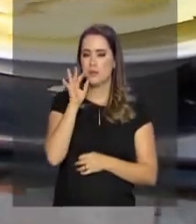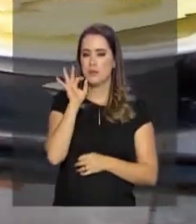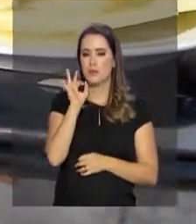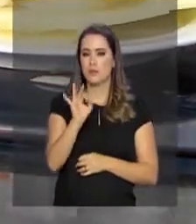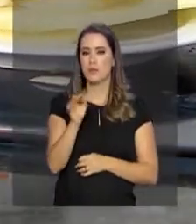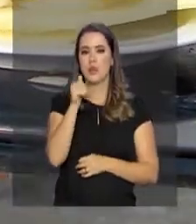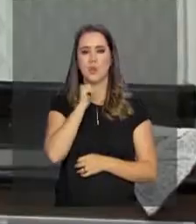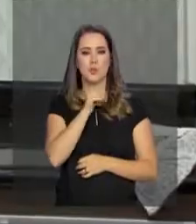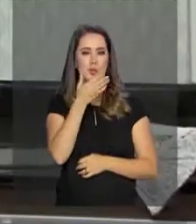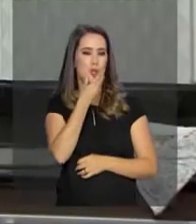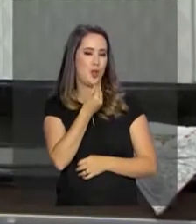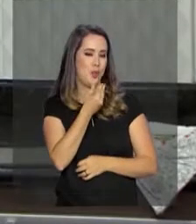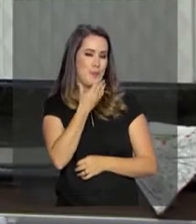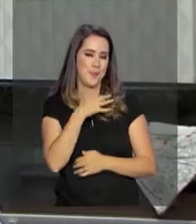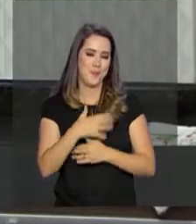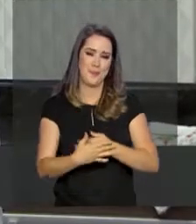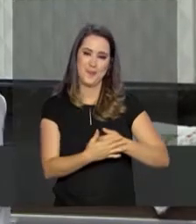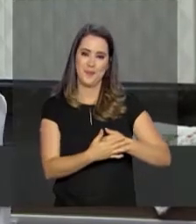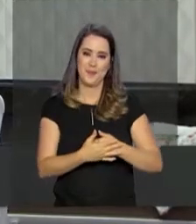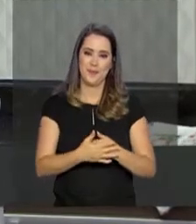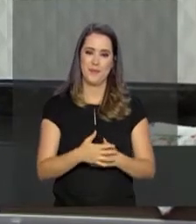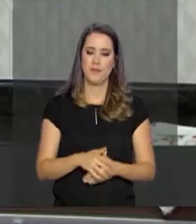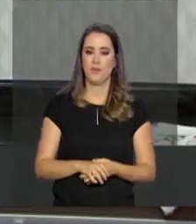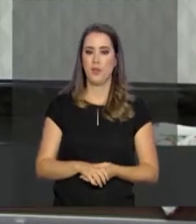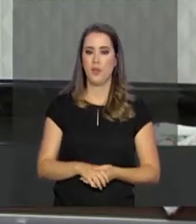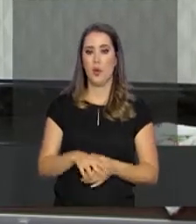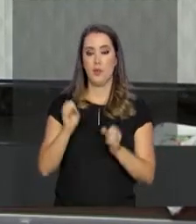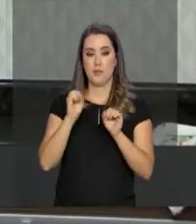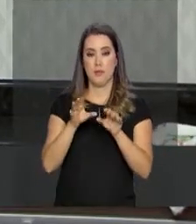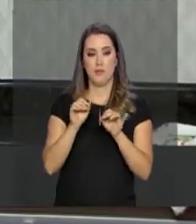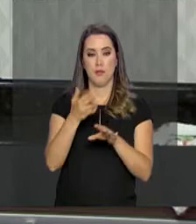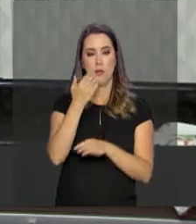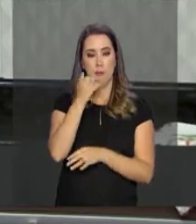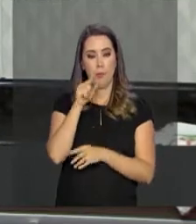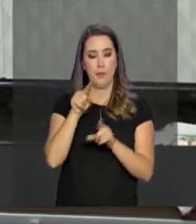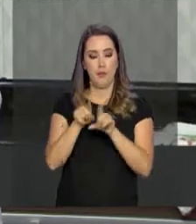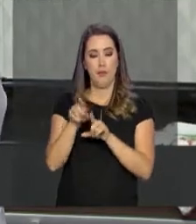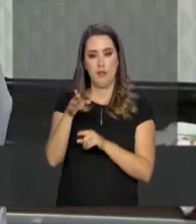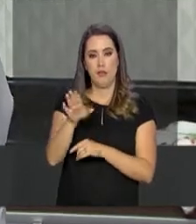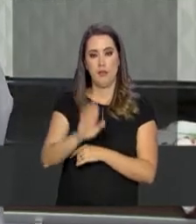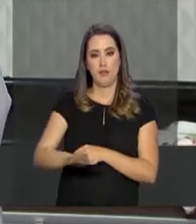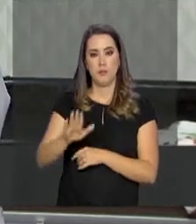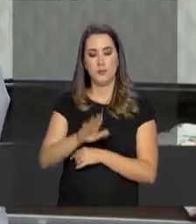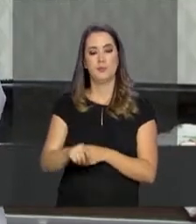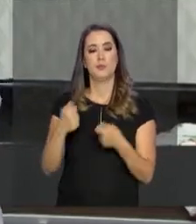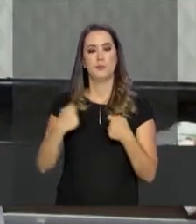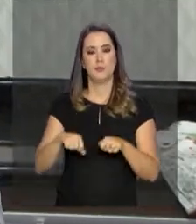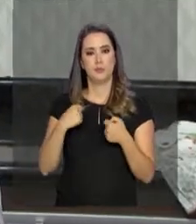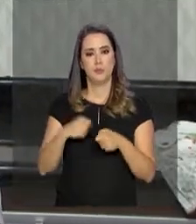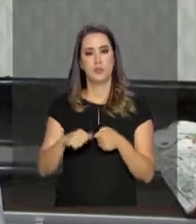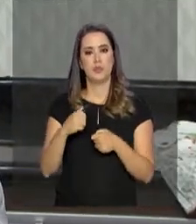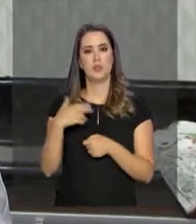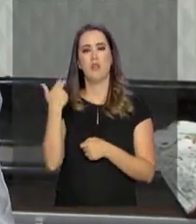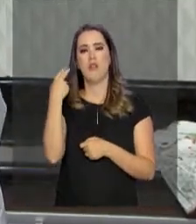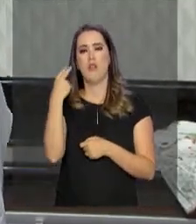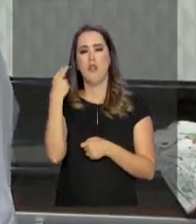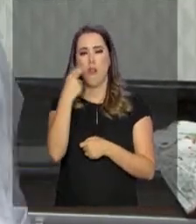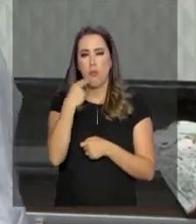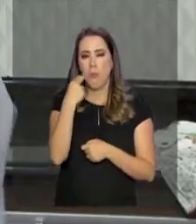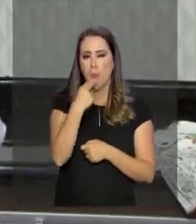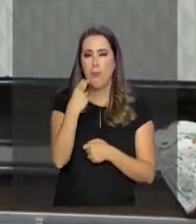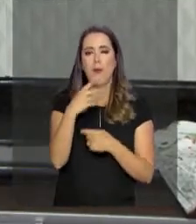meninos e meninas. Estou formando um paladar da criança, então eu preciso de um paladar rico em